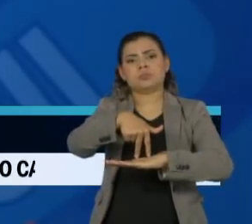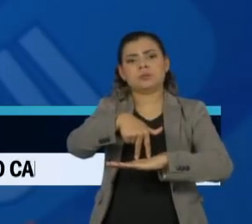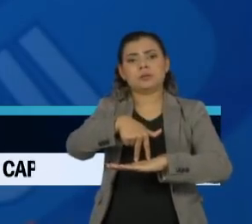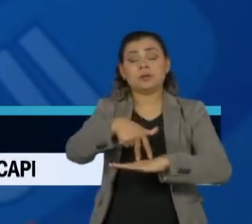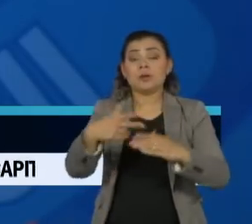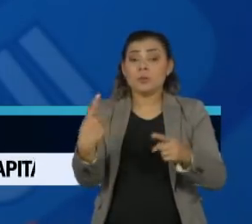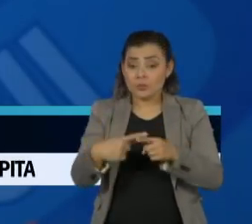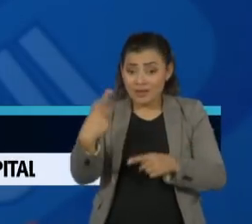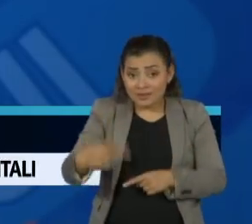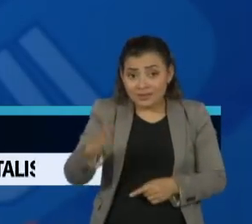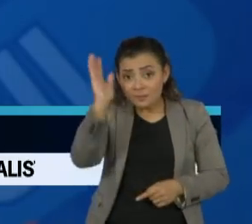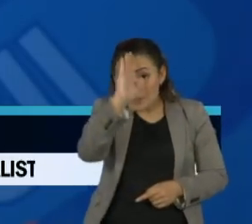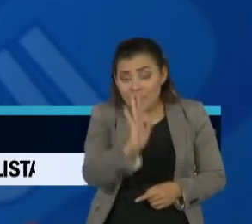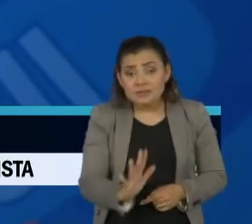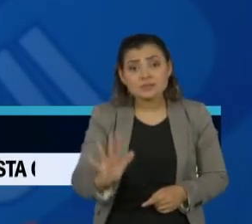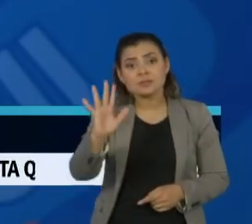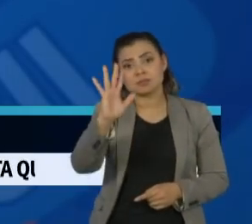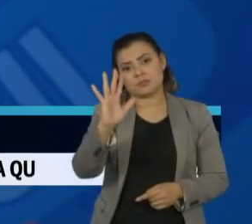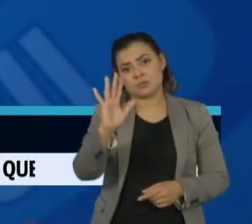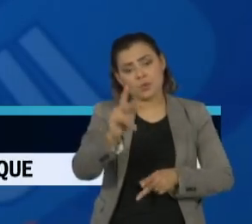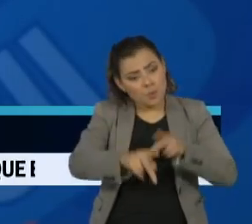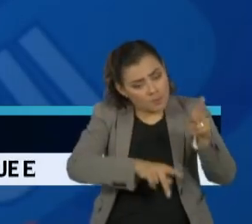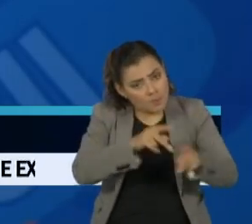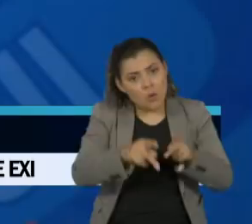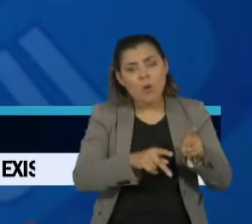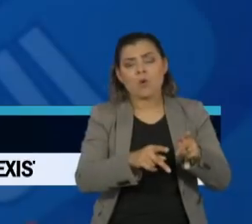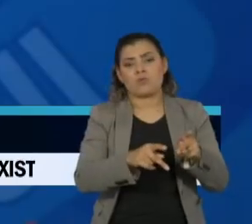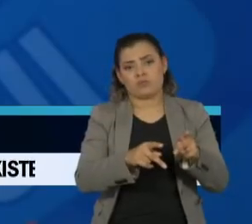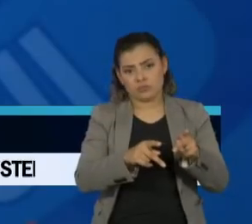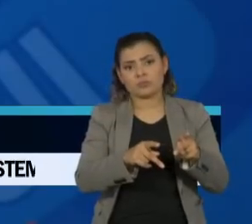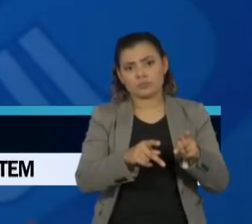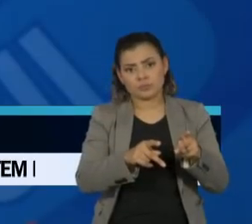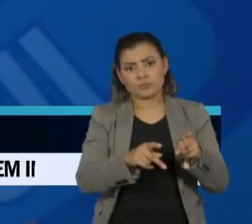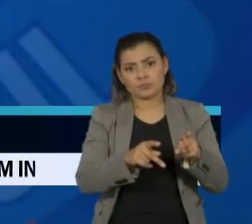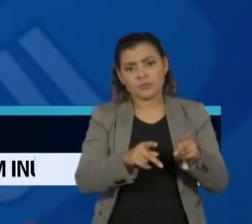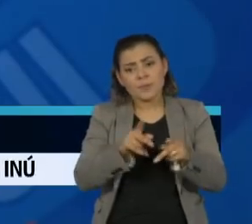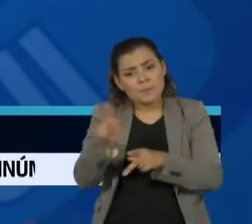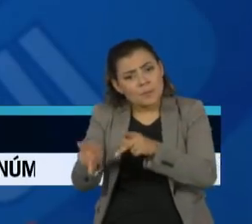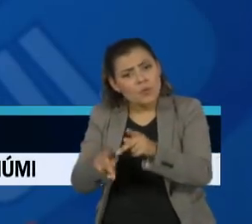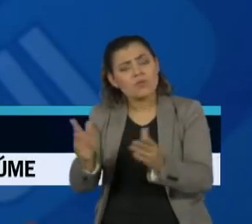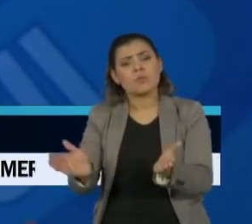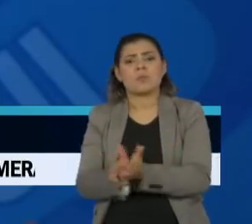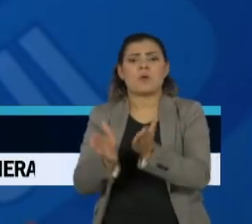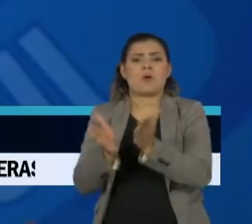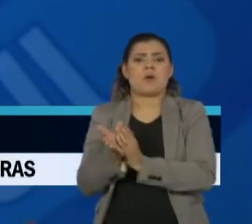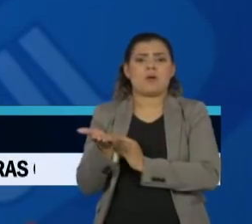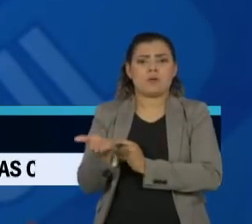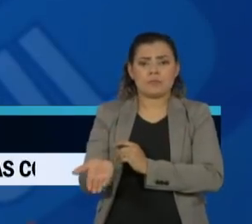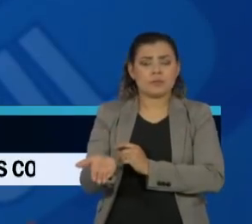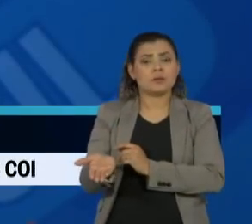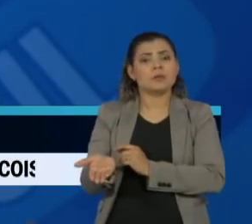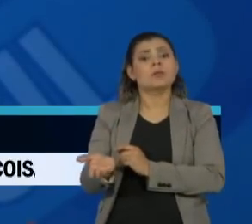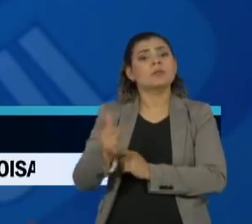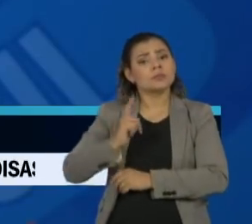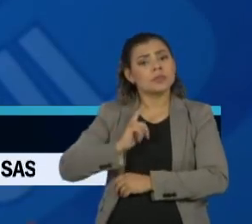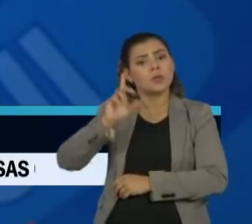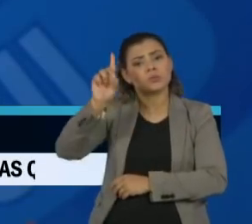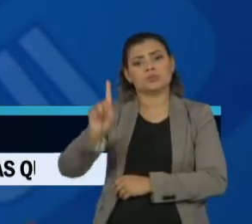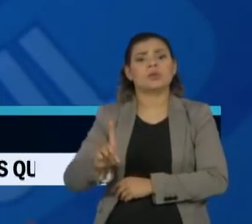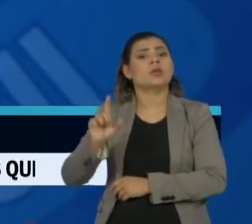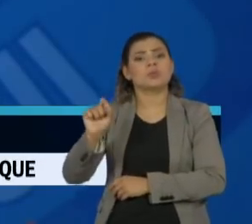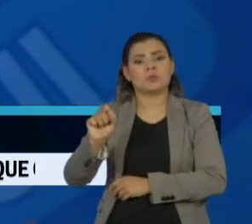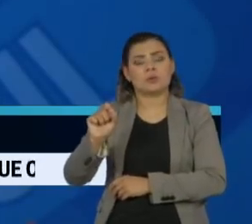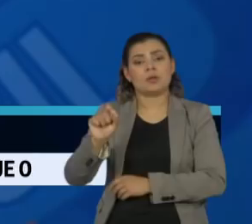vez que no Brasil, para brasileiros de uma determinada classe social, há o direito da